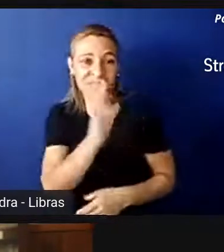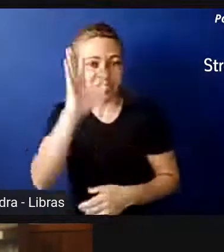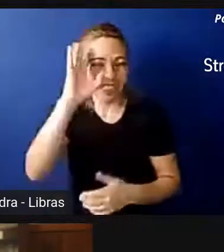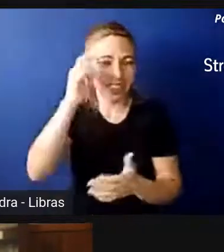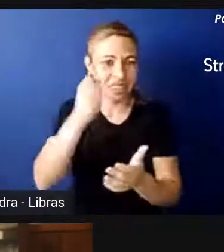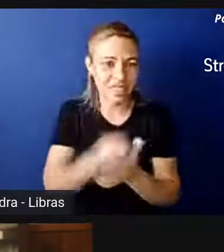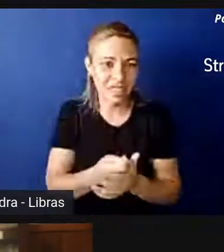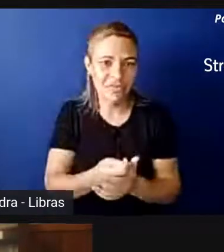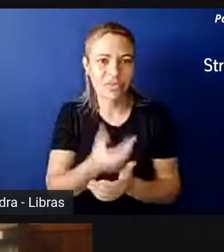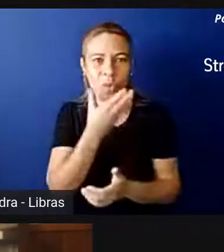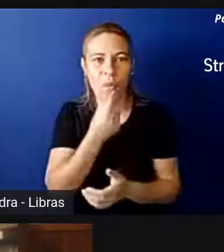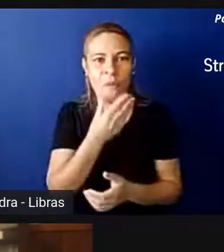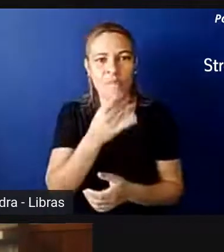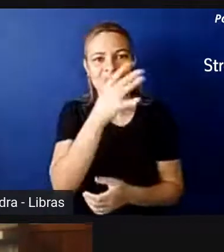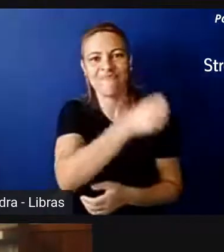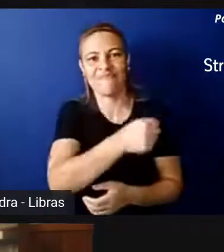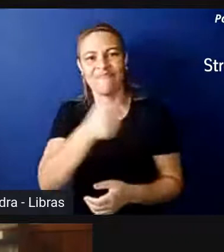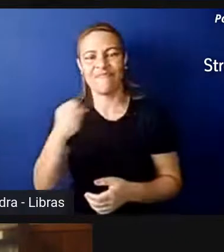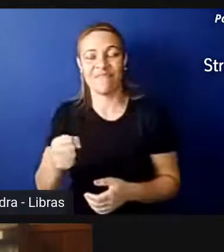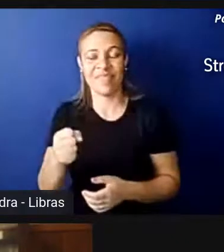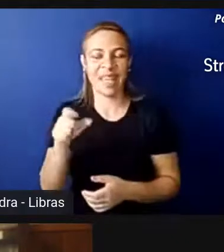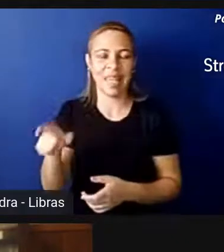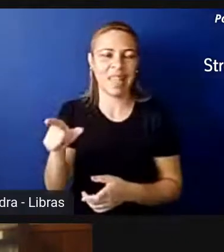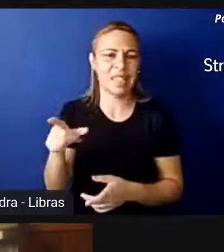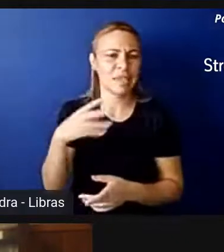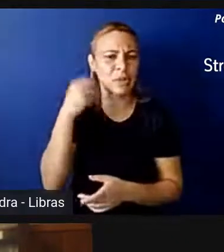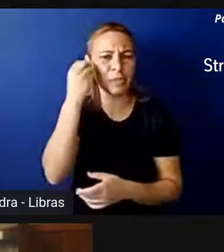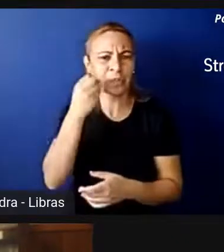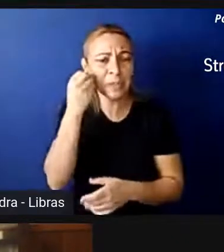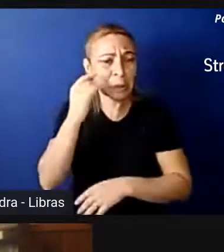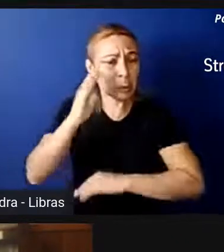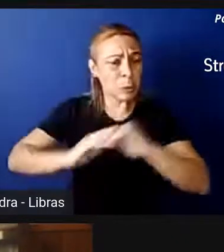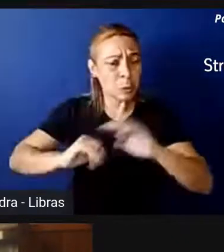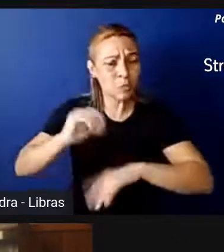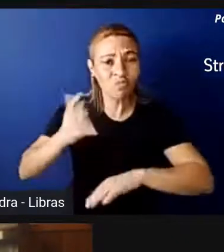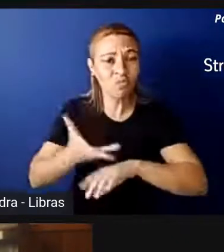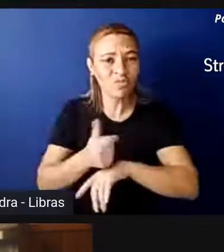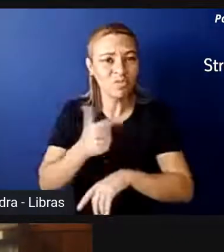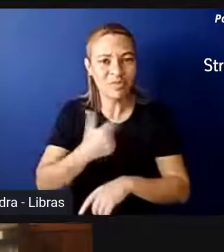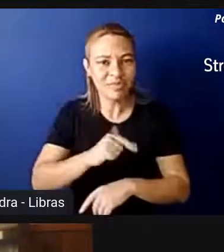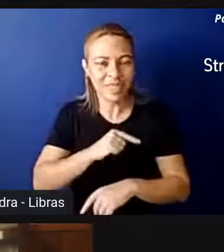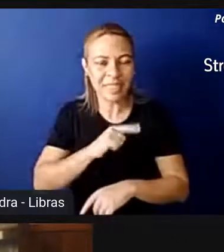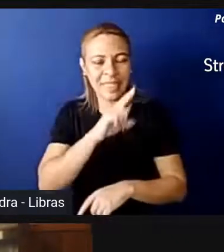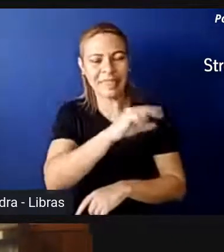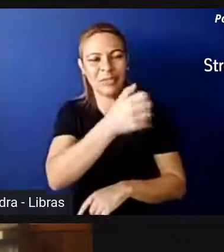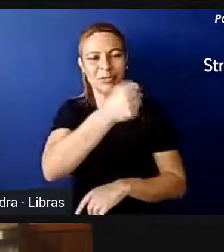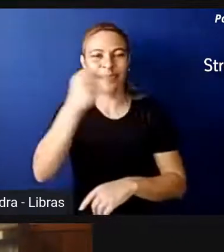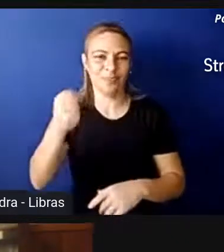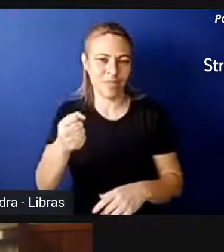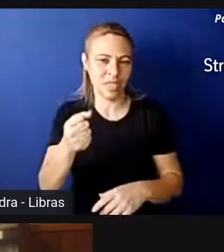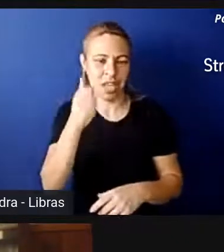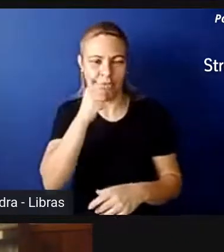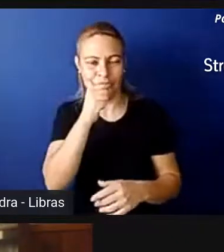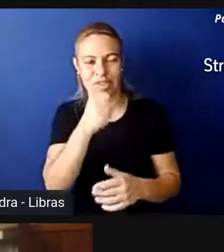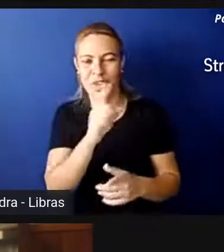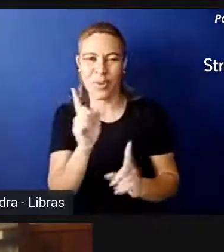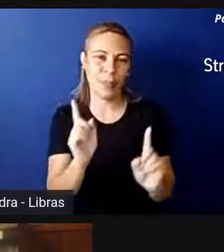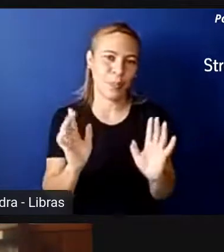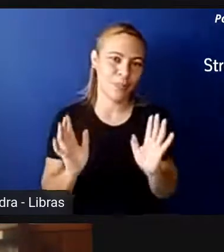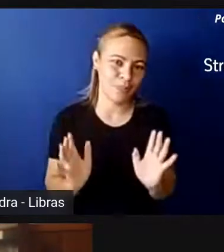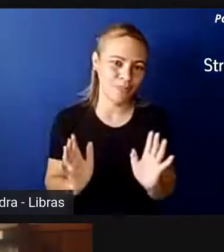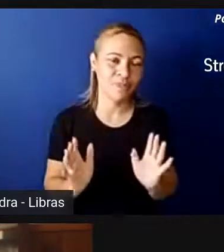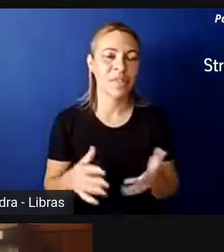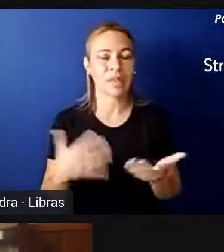o homem, muitas vezes, que não tem, a mesma qualificação da mulher é escolhida e a mulher não é. Então, as